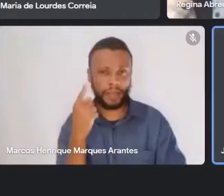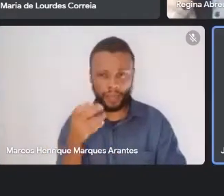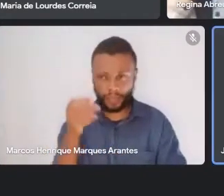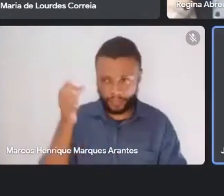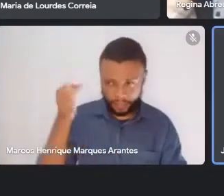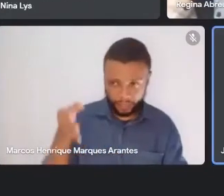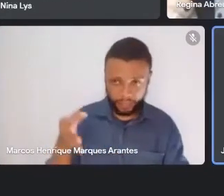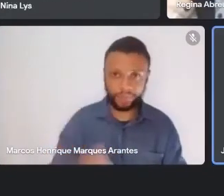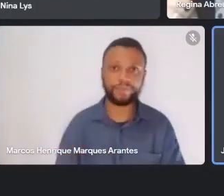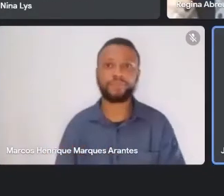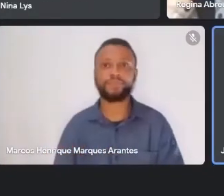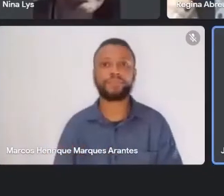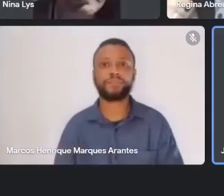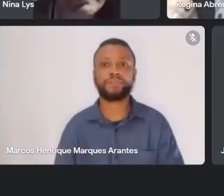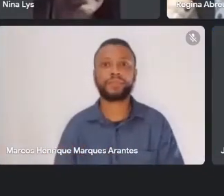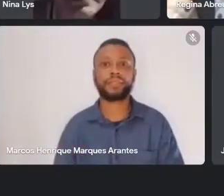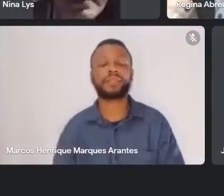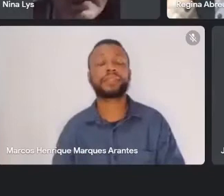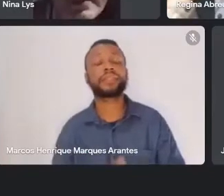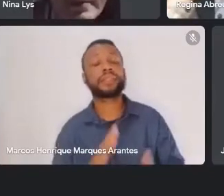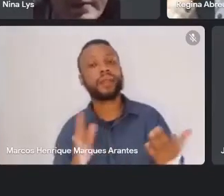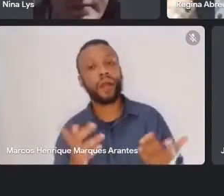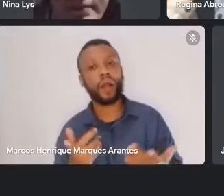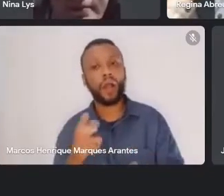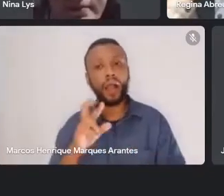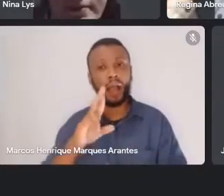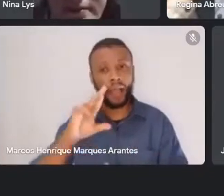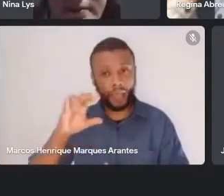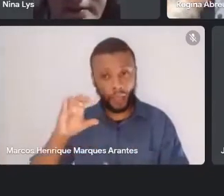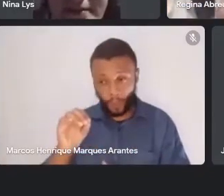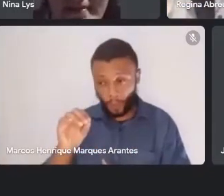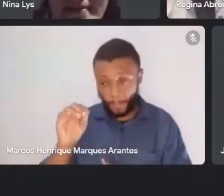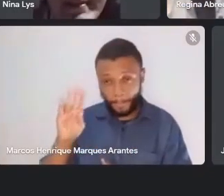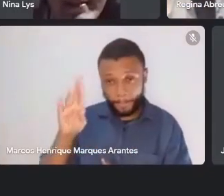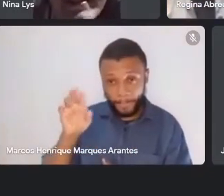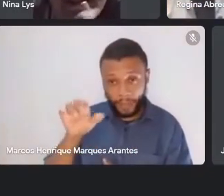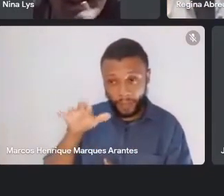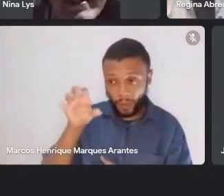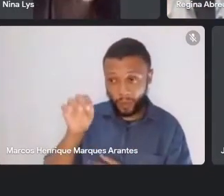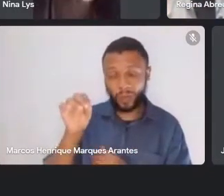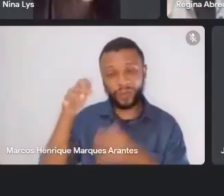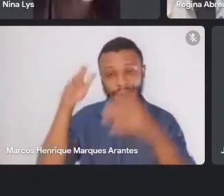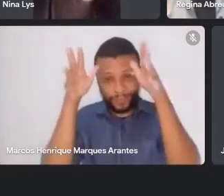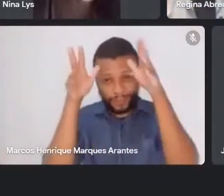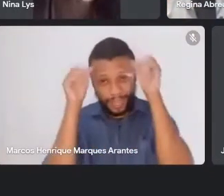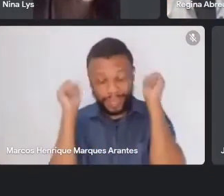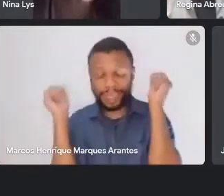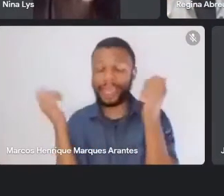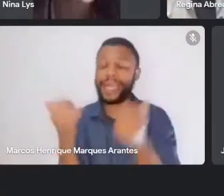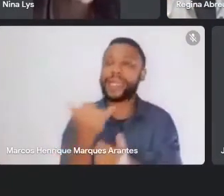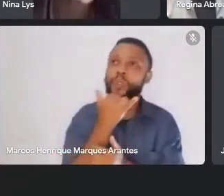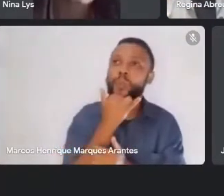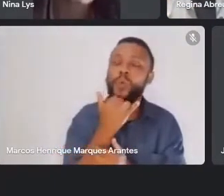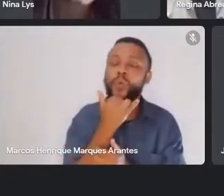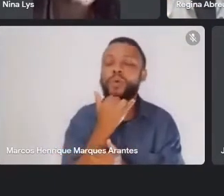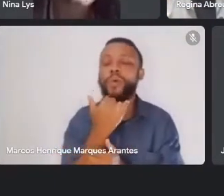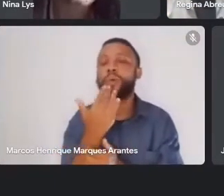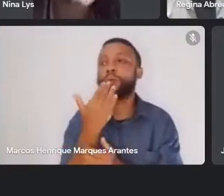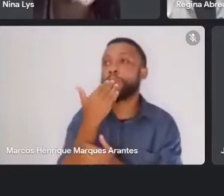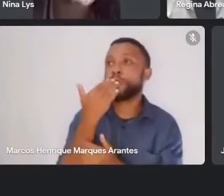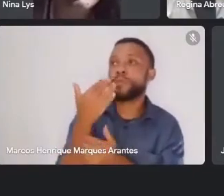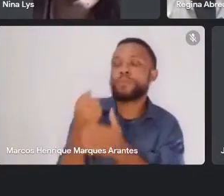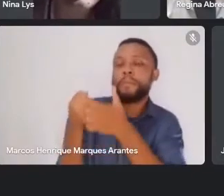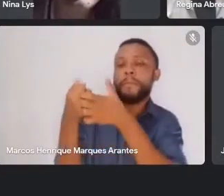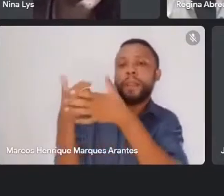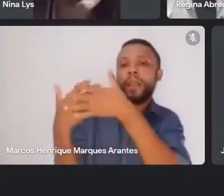Não, é de Rio Branco, Acre. Rio Branco, Acre. Desculpa, é porque seu pedido ficou lá atrás no chat, eu acabei